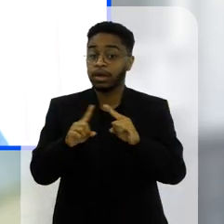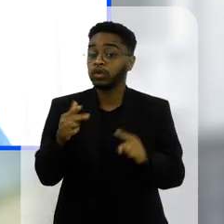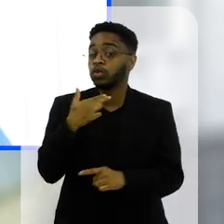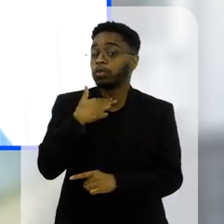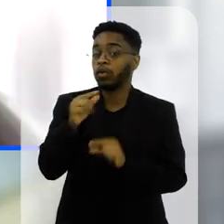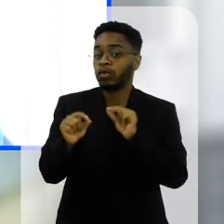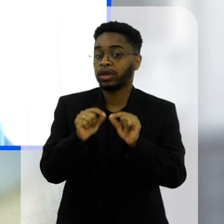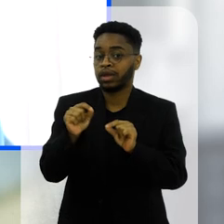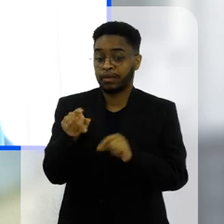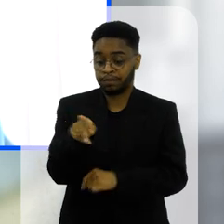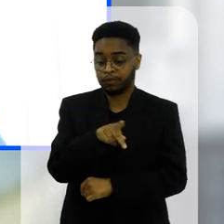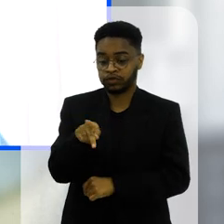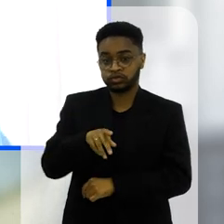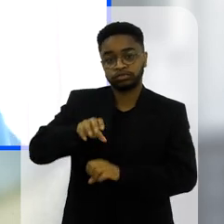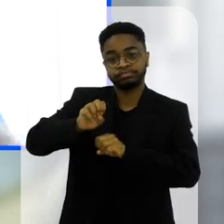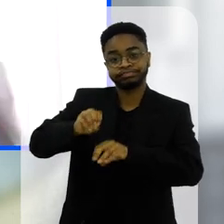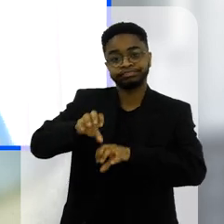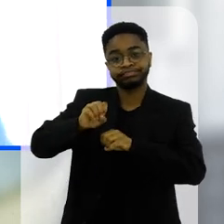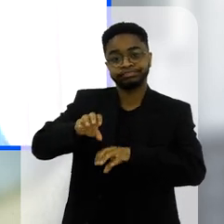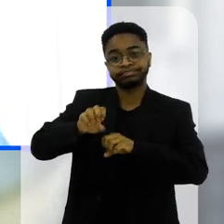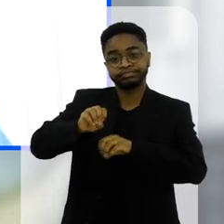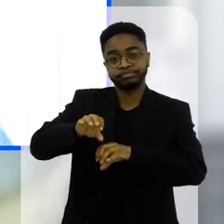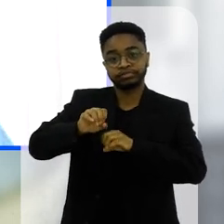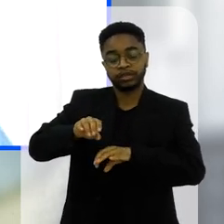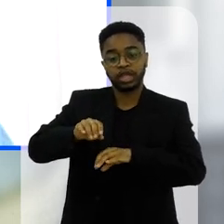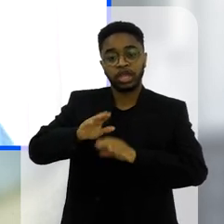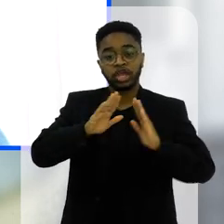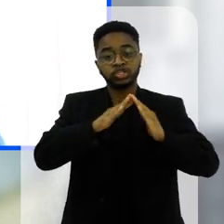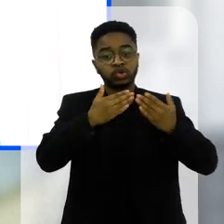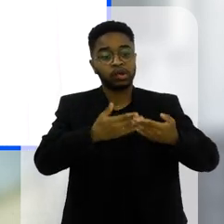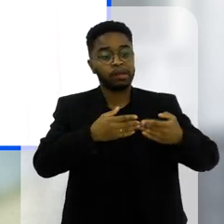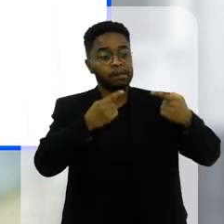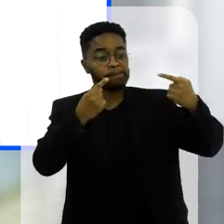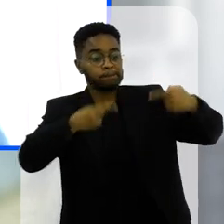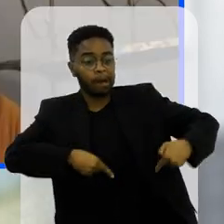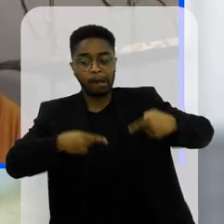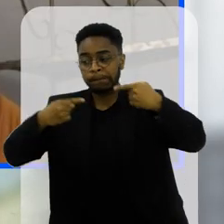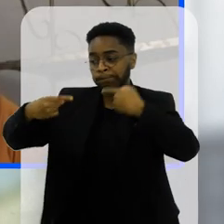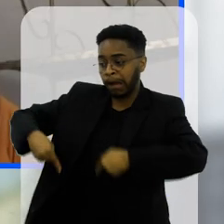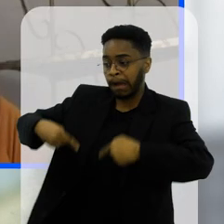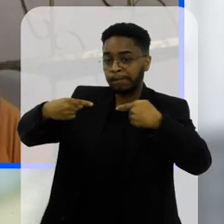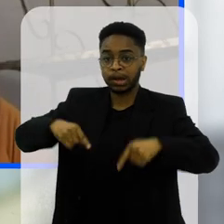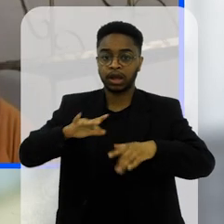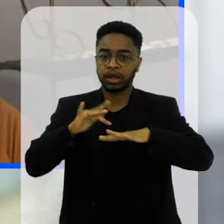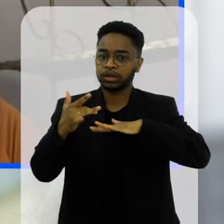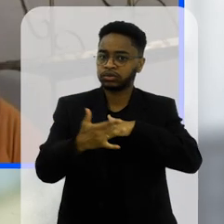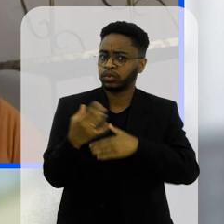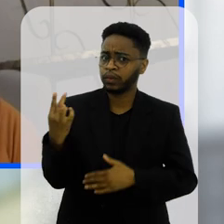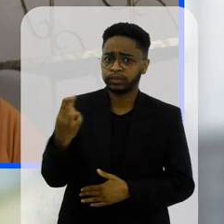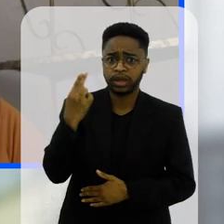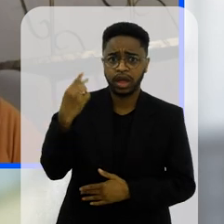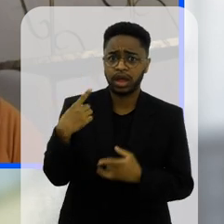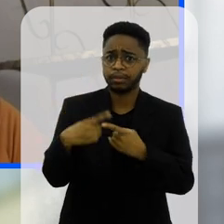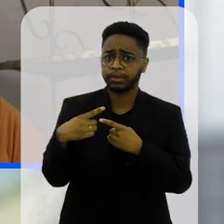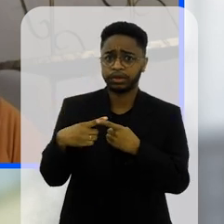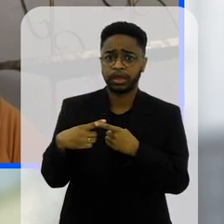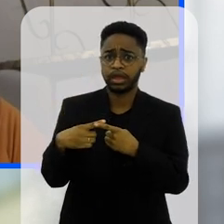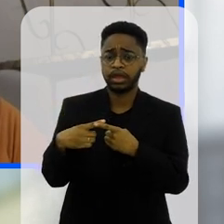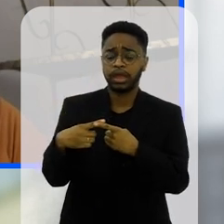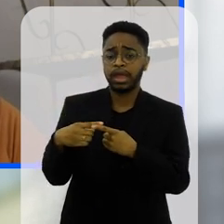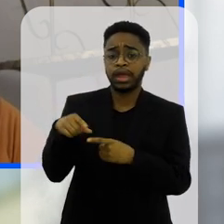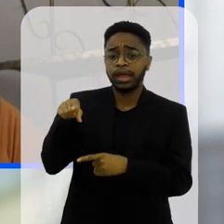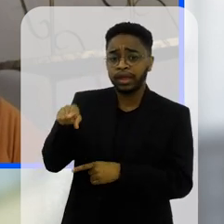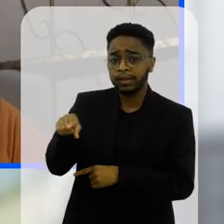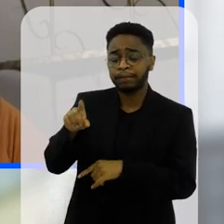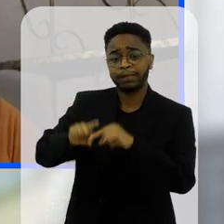pode é o professor em sala de aula ou a escola ficar competindo com o algoritmo da rede social um algoritmo que foi feito pra